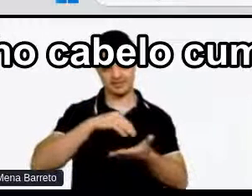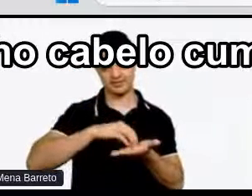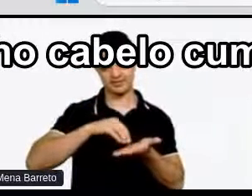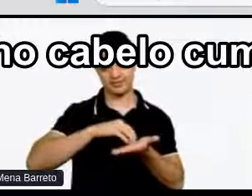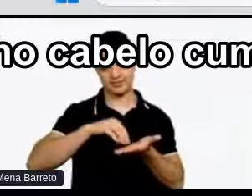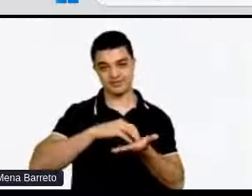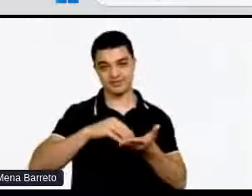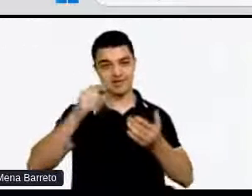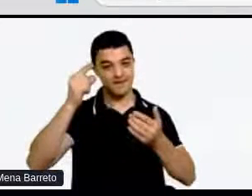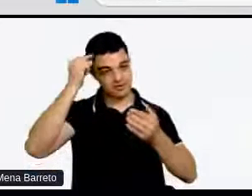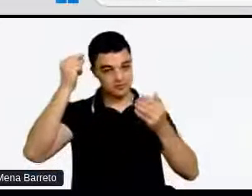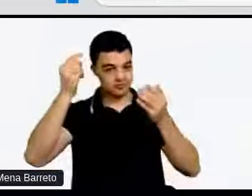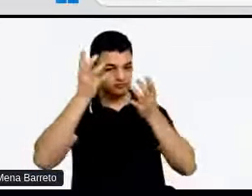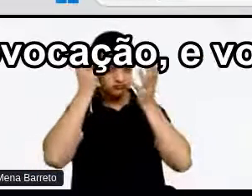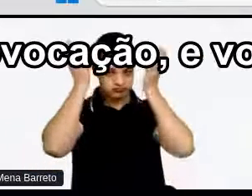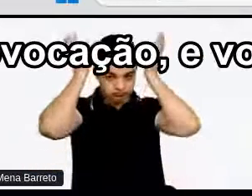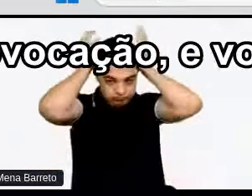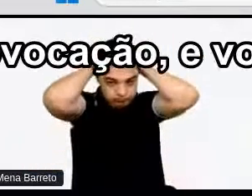E está preso